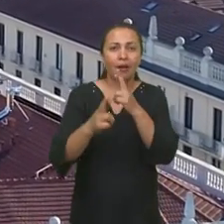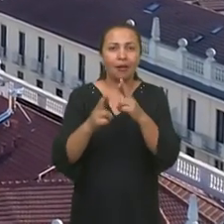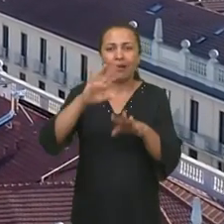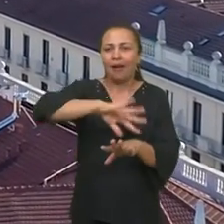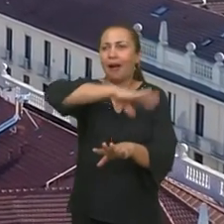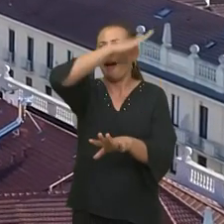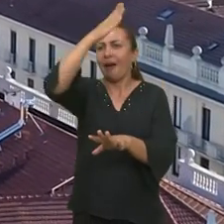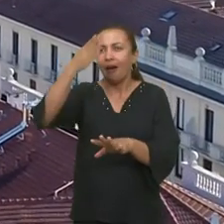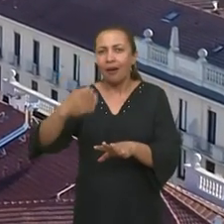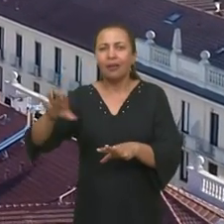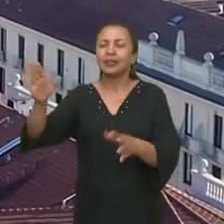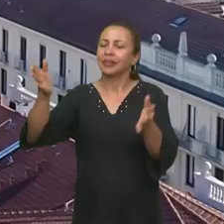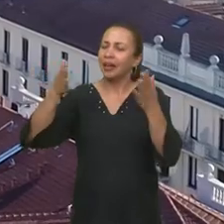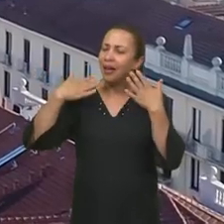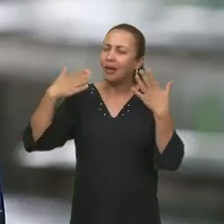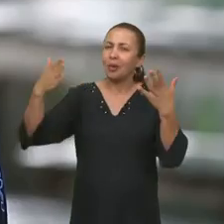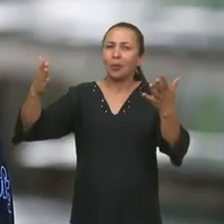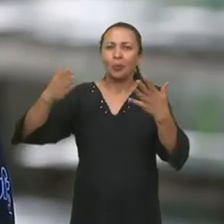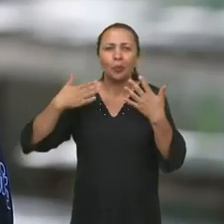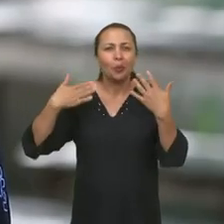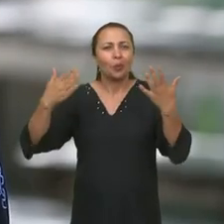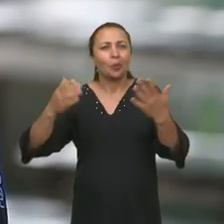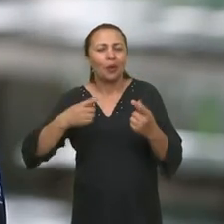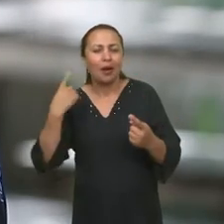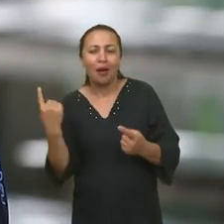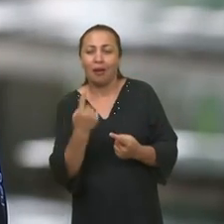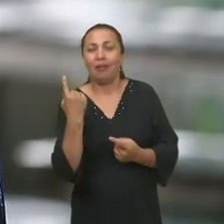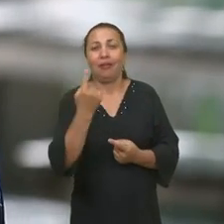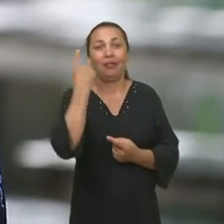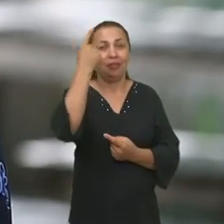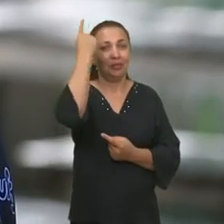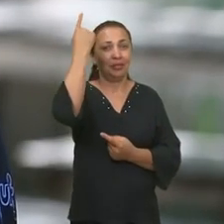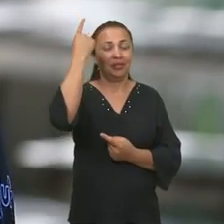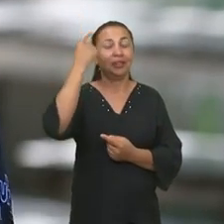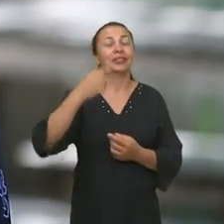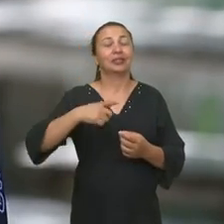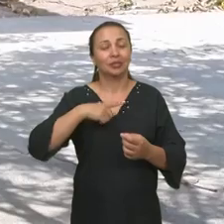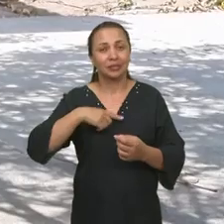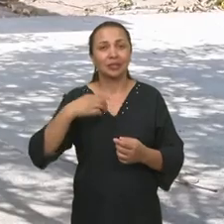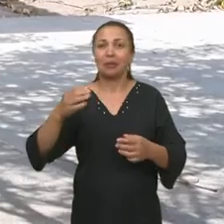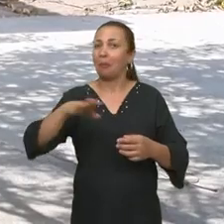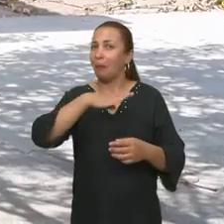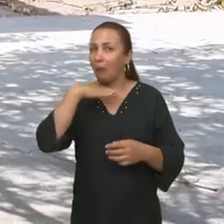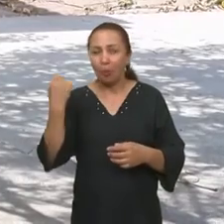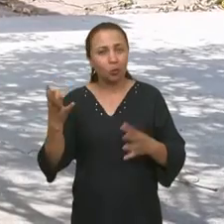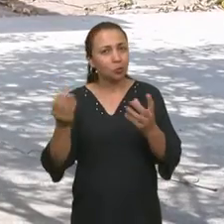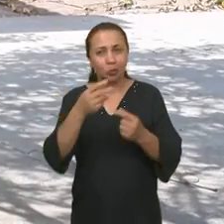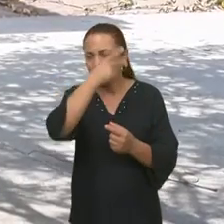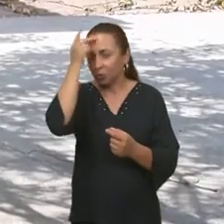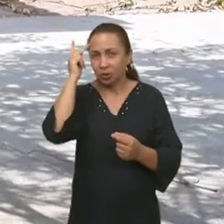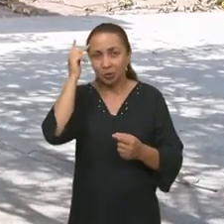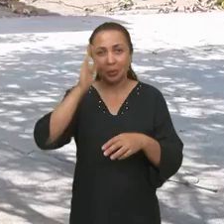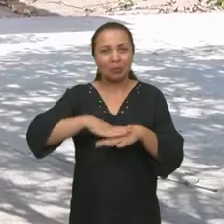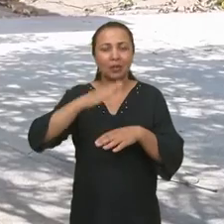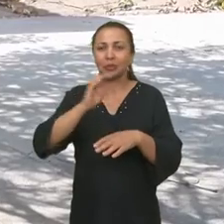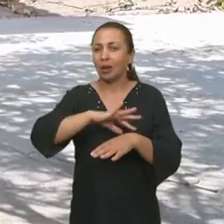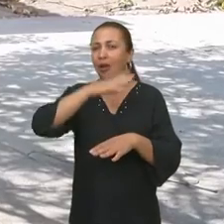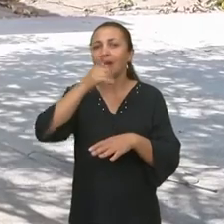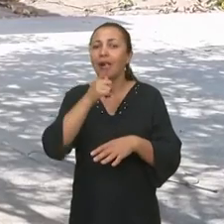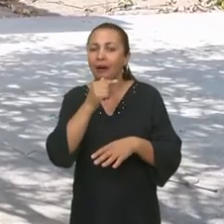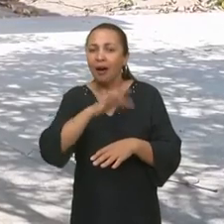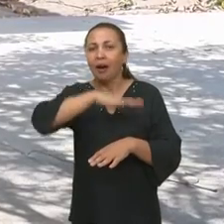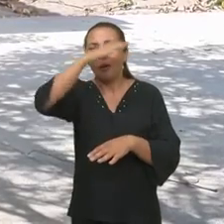relacionada com ondas de calor. Então, essas ondas de calor já estão matando mais do que alagamentos, do que